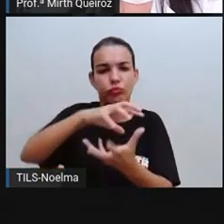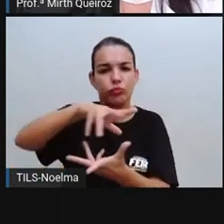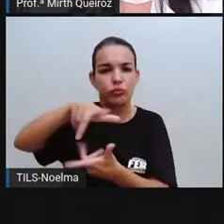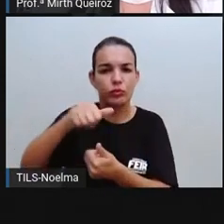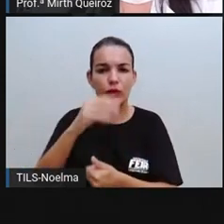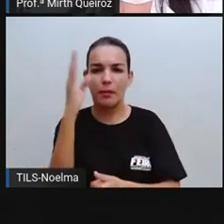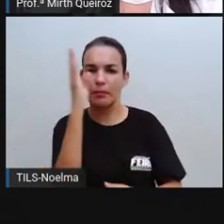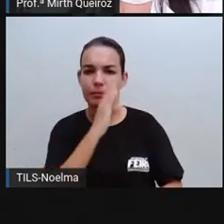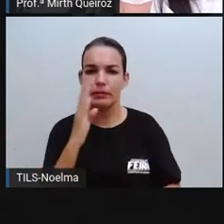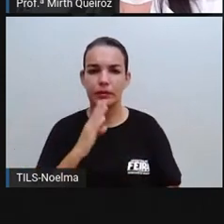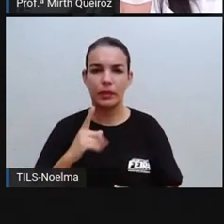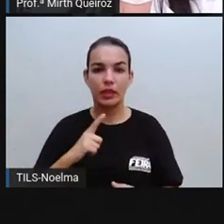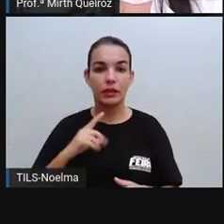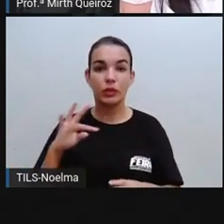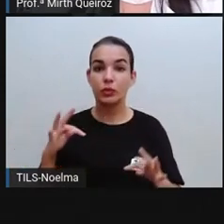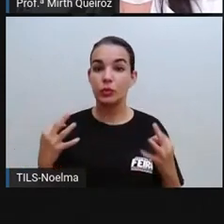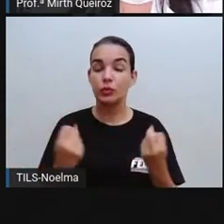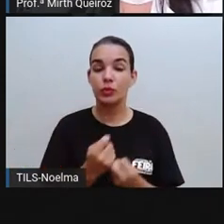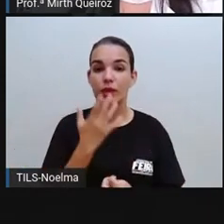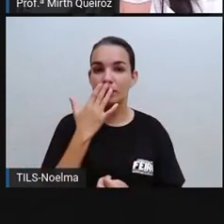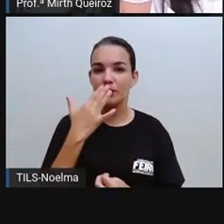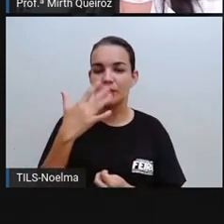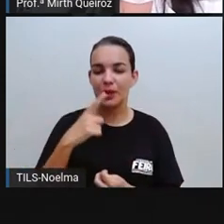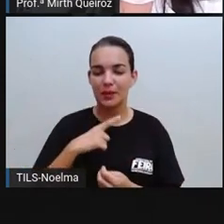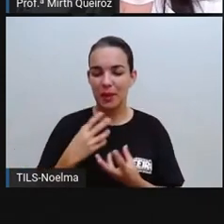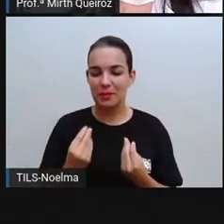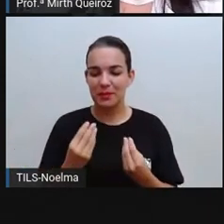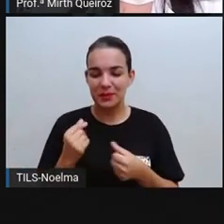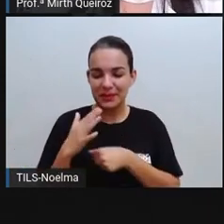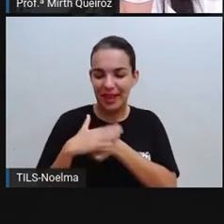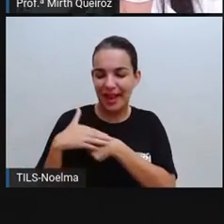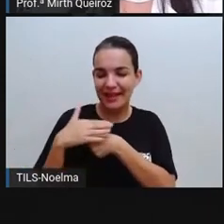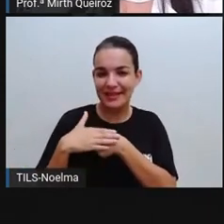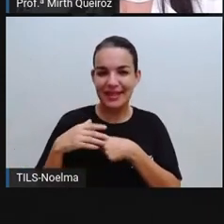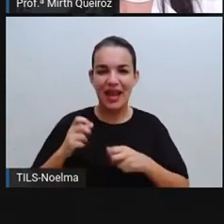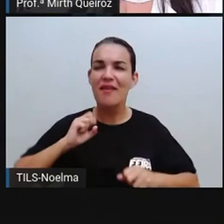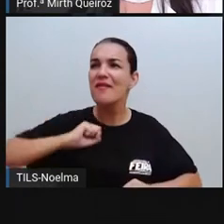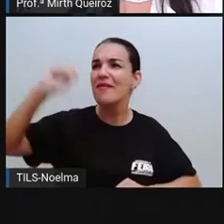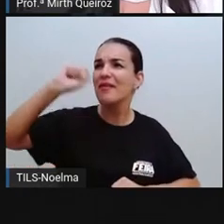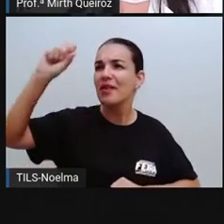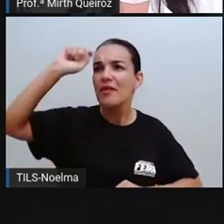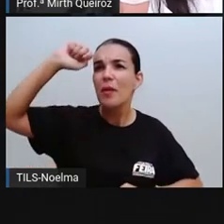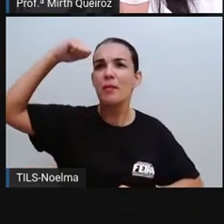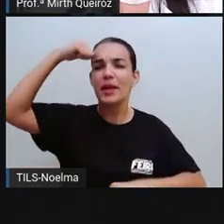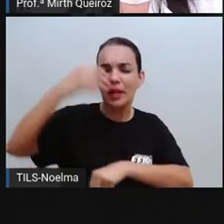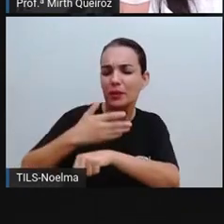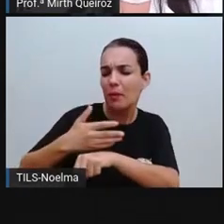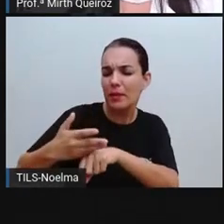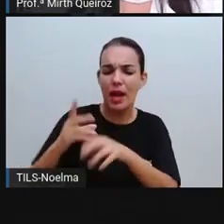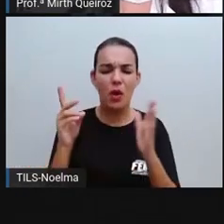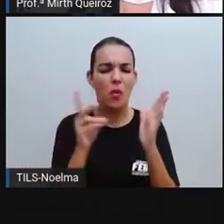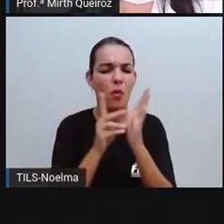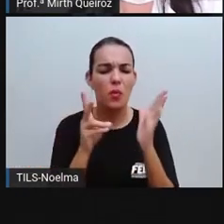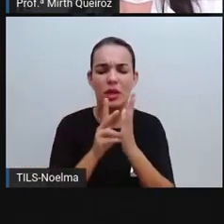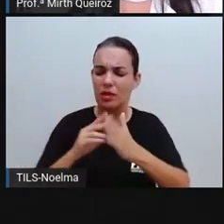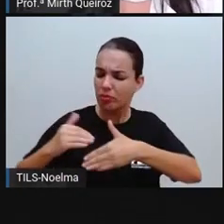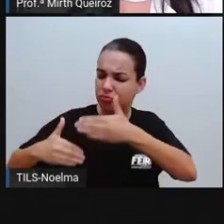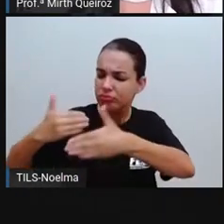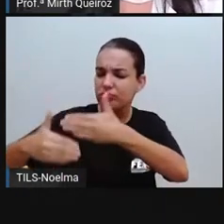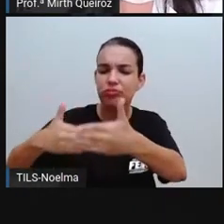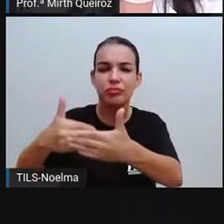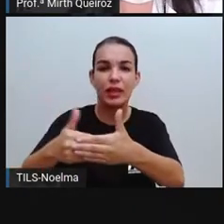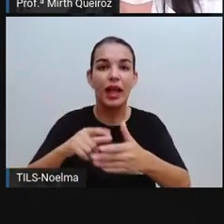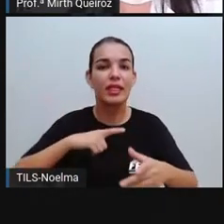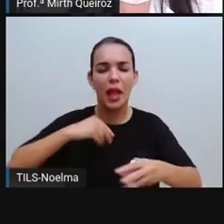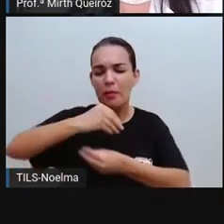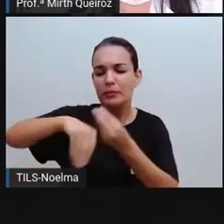todas as cores saudamos com muito carinho. Viva o preto, viva o branco, o índio e os descendentes. Essa